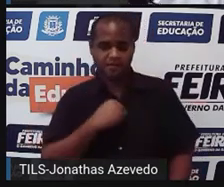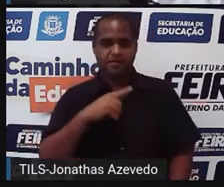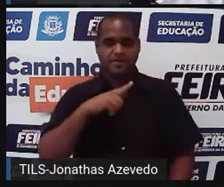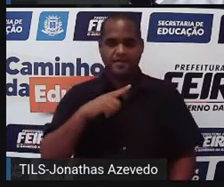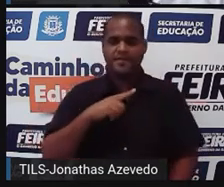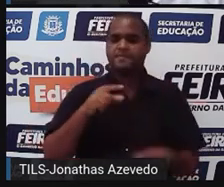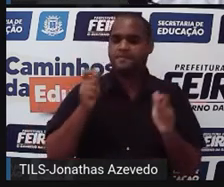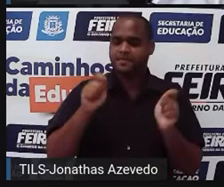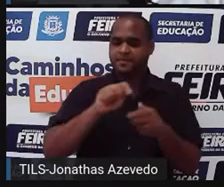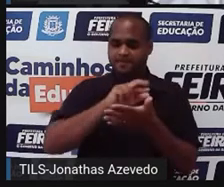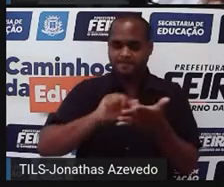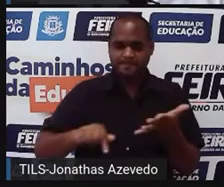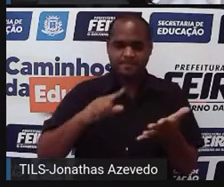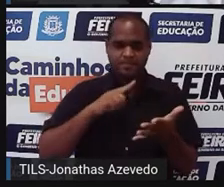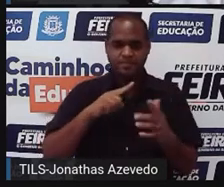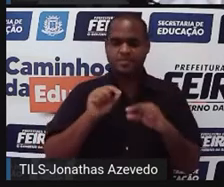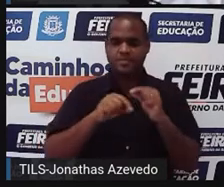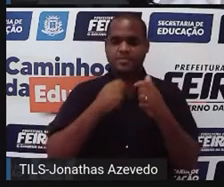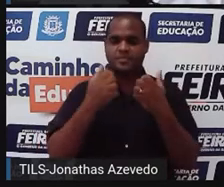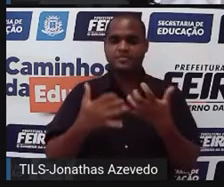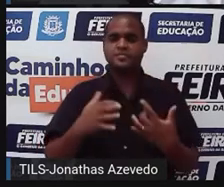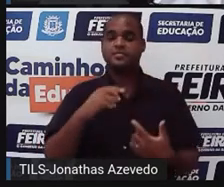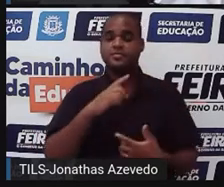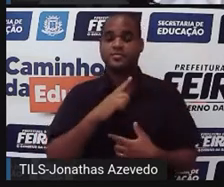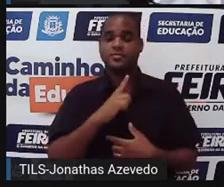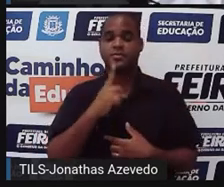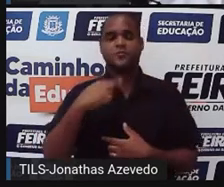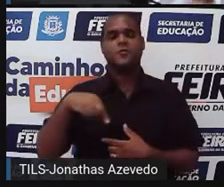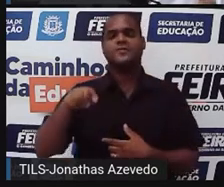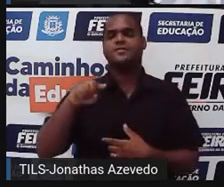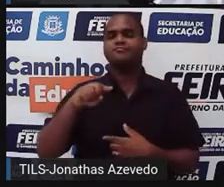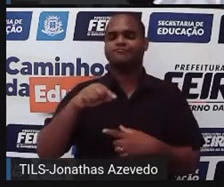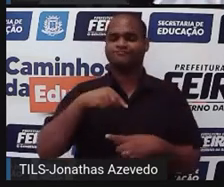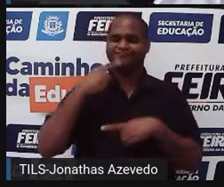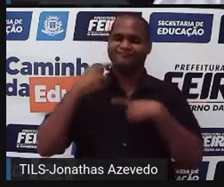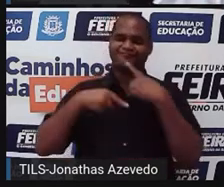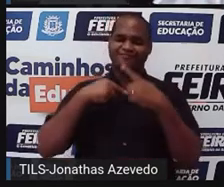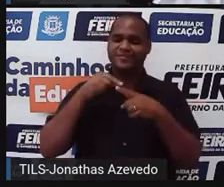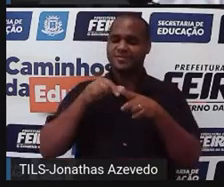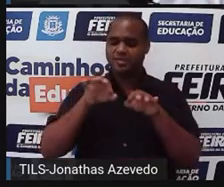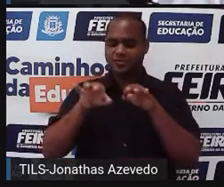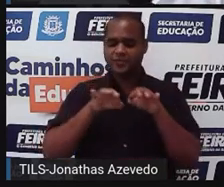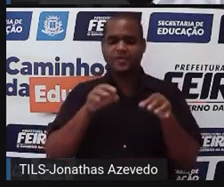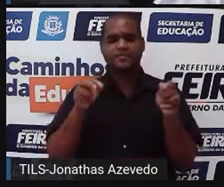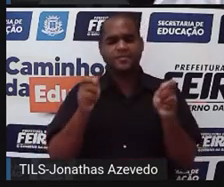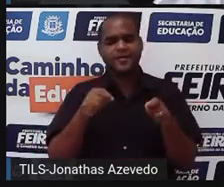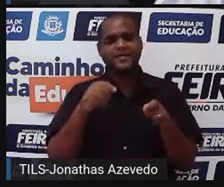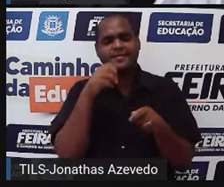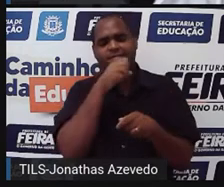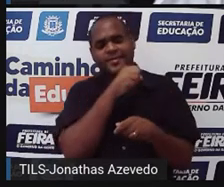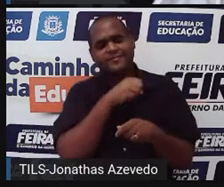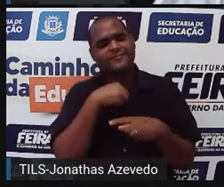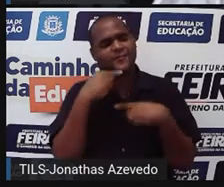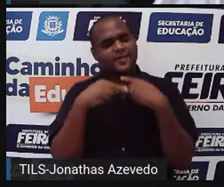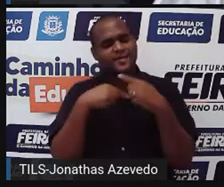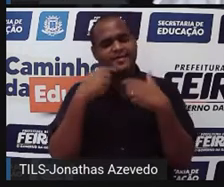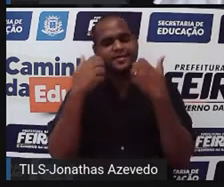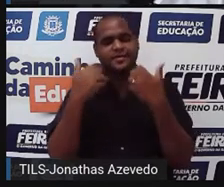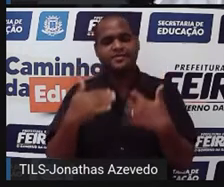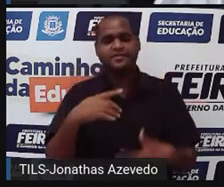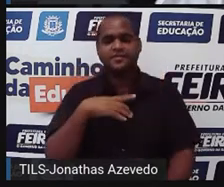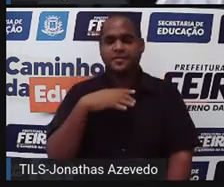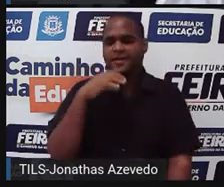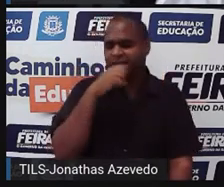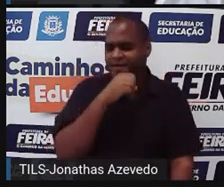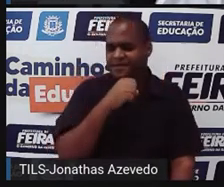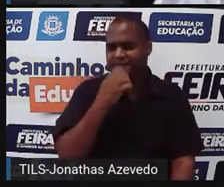Existem situações que a gente não consegue resolver elas de maneira muito rápida, né? De maneira muito